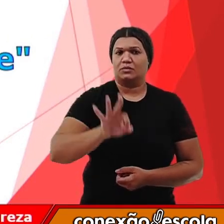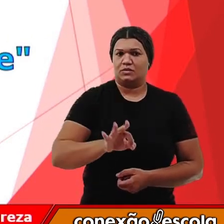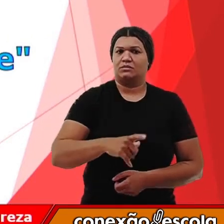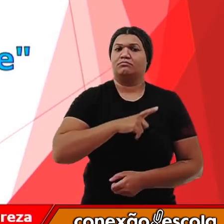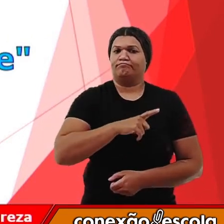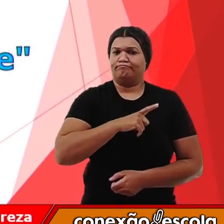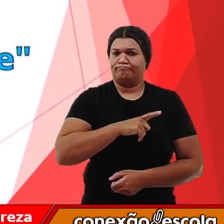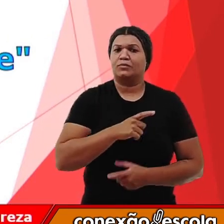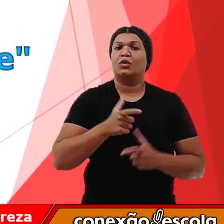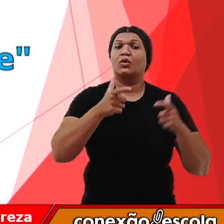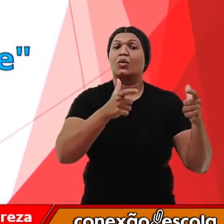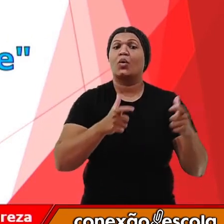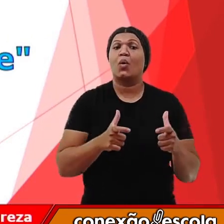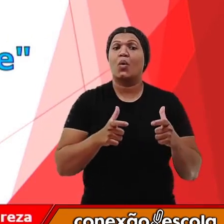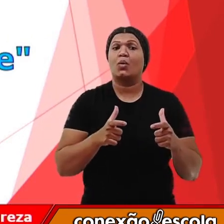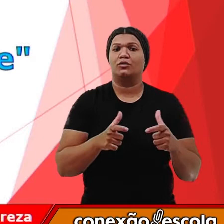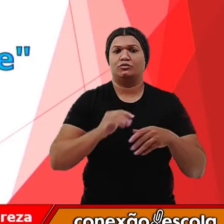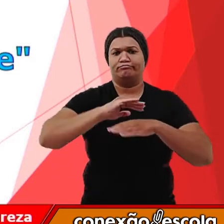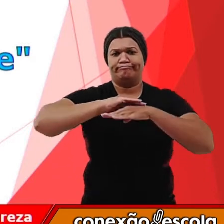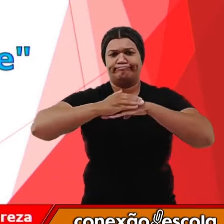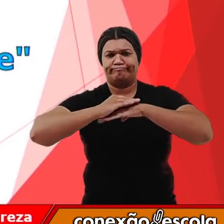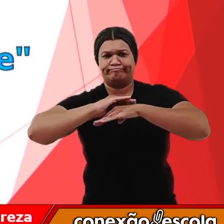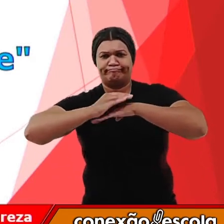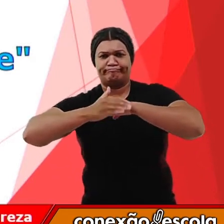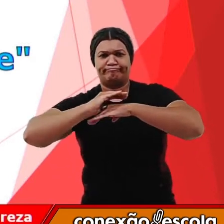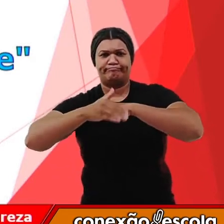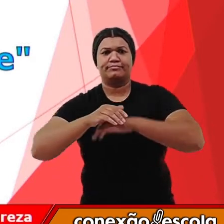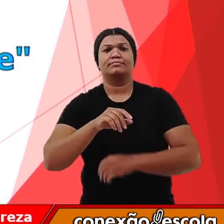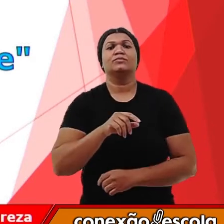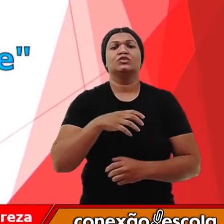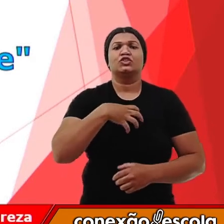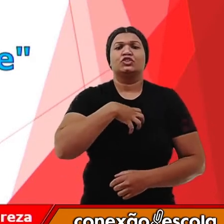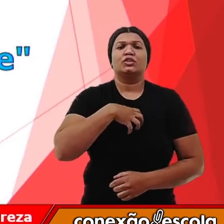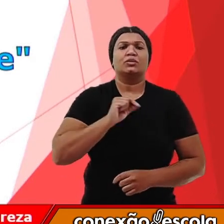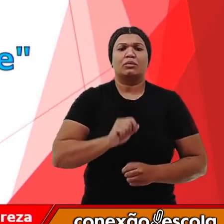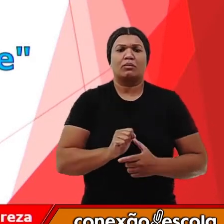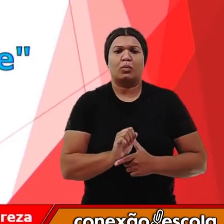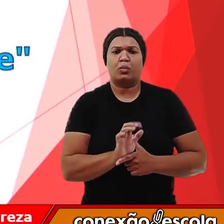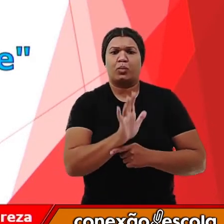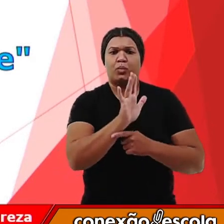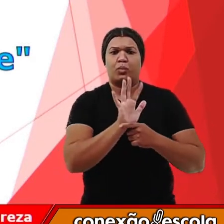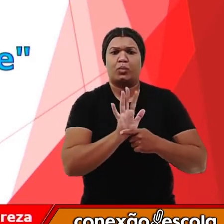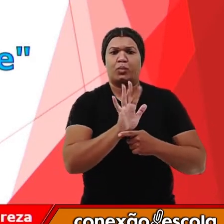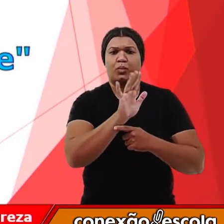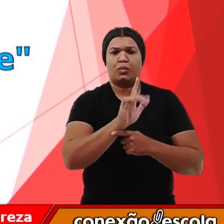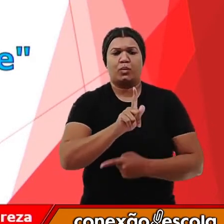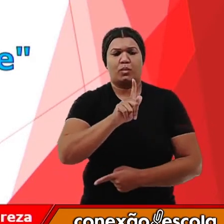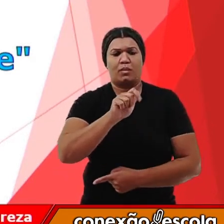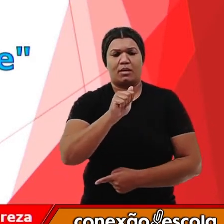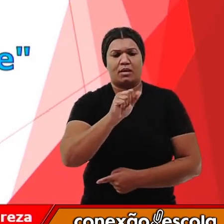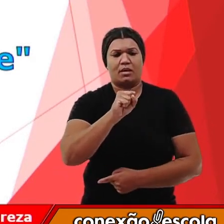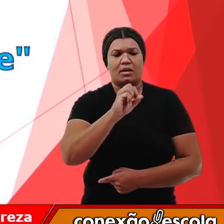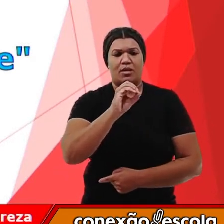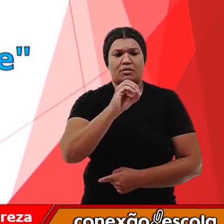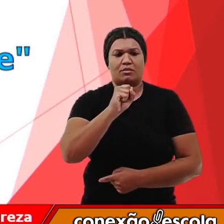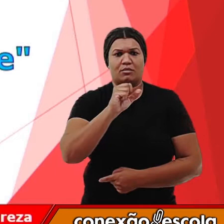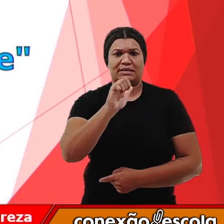está na atmosfera, em forma gasosa. E 0